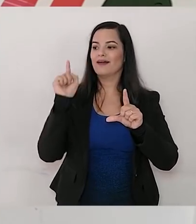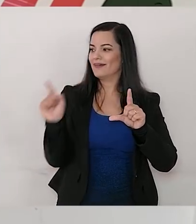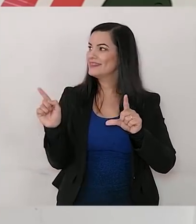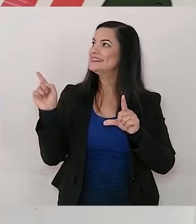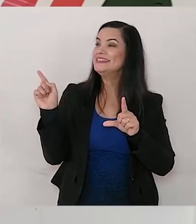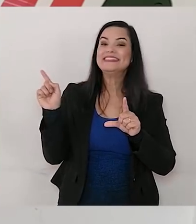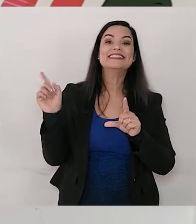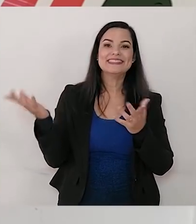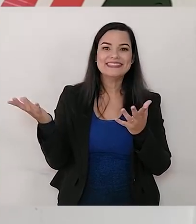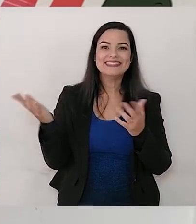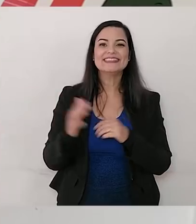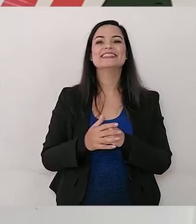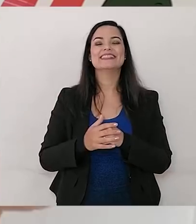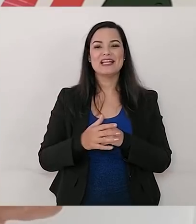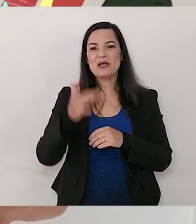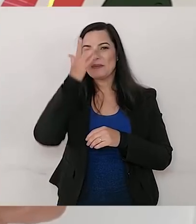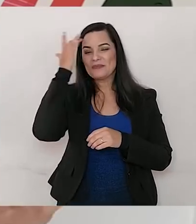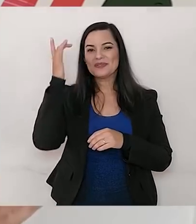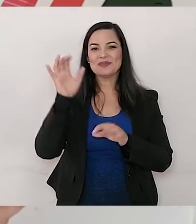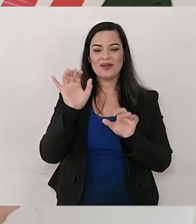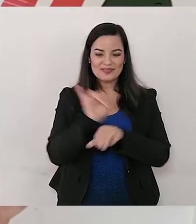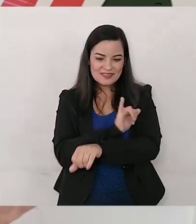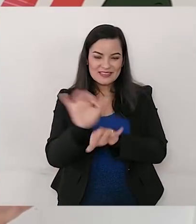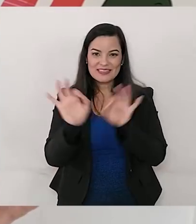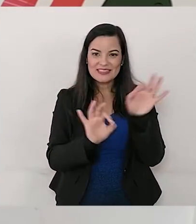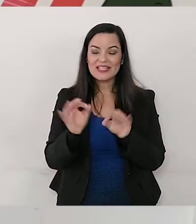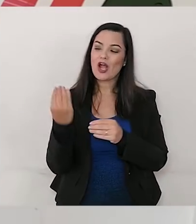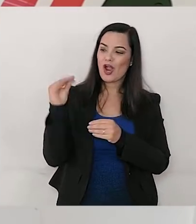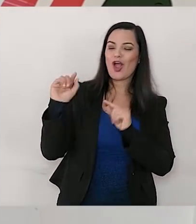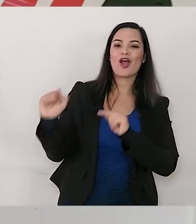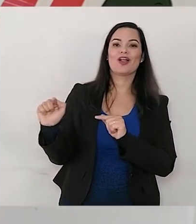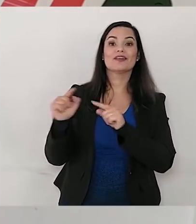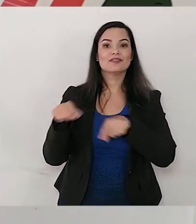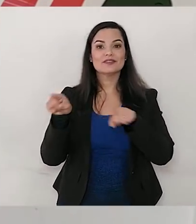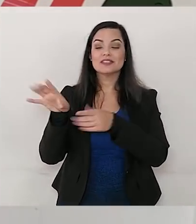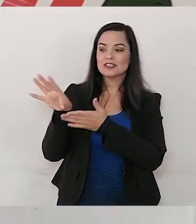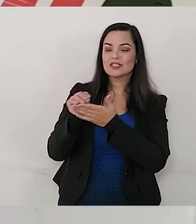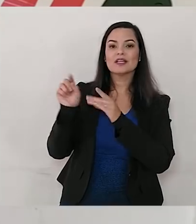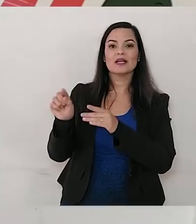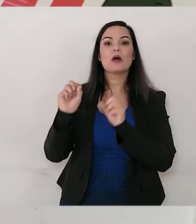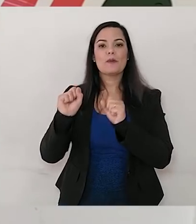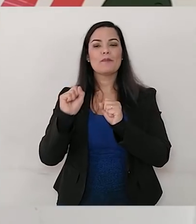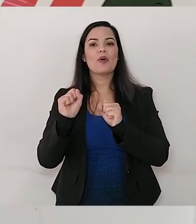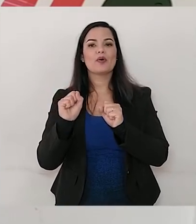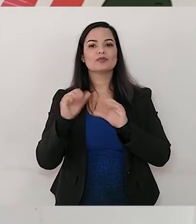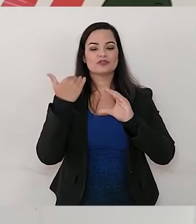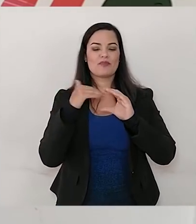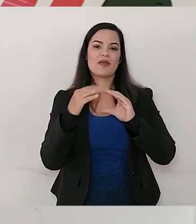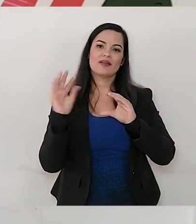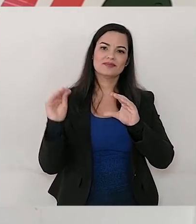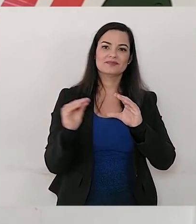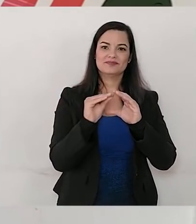ou aqui, em algum lugar a edição vai colocar o e-mail da Pro, vocês podem anexar esse vídeo no